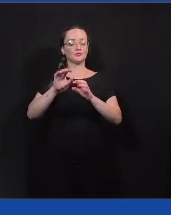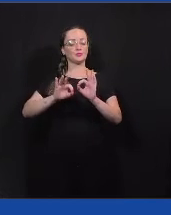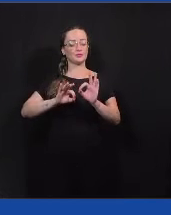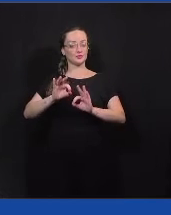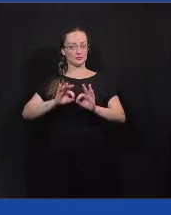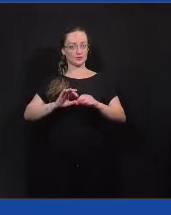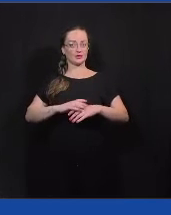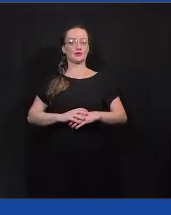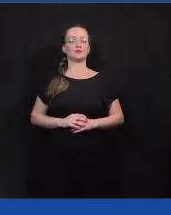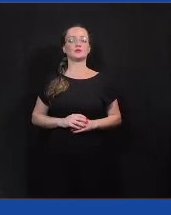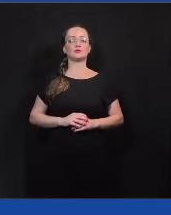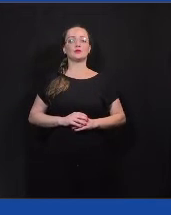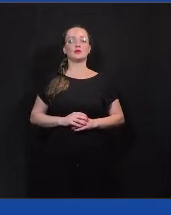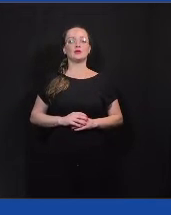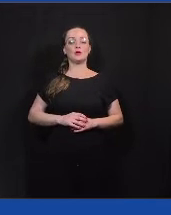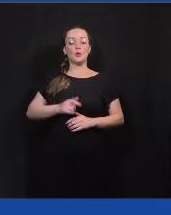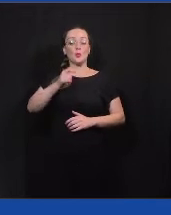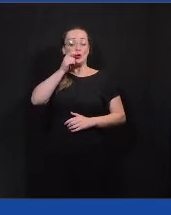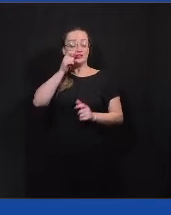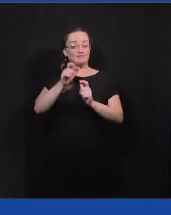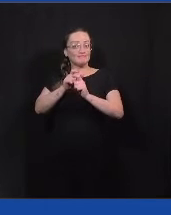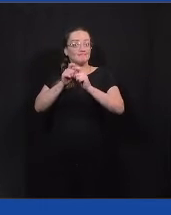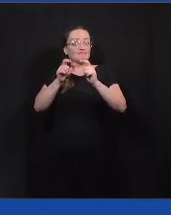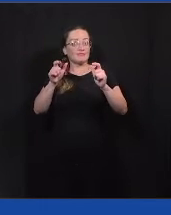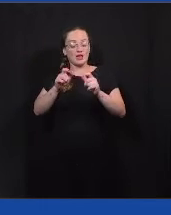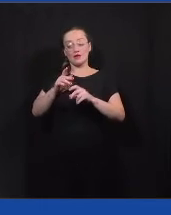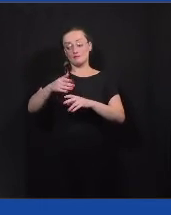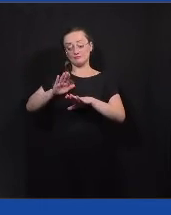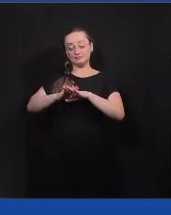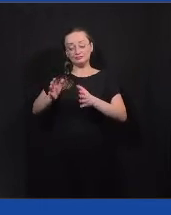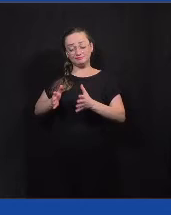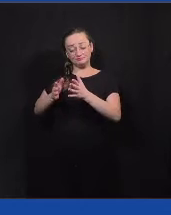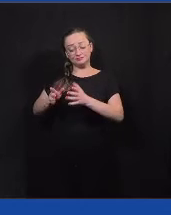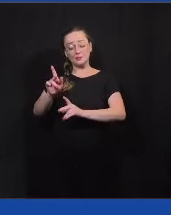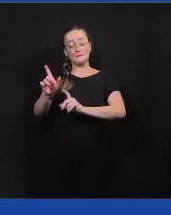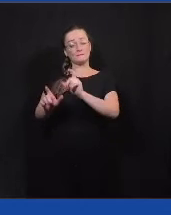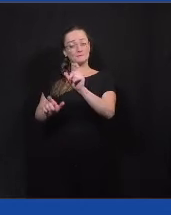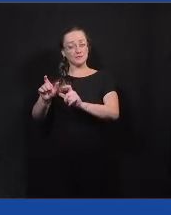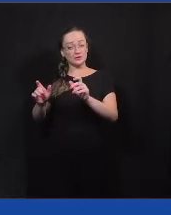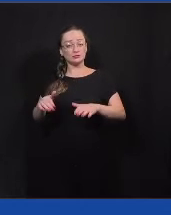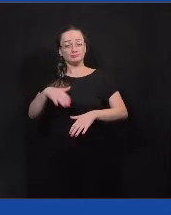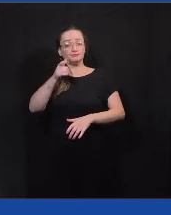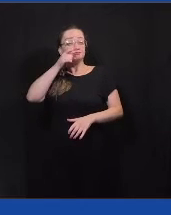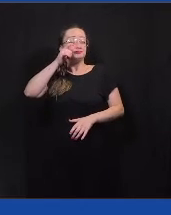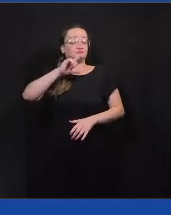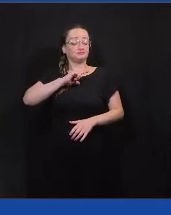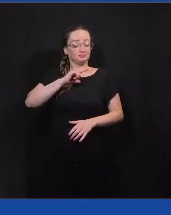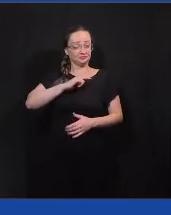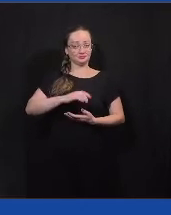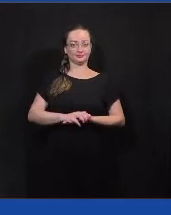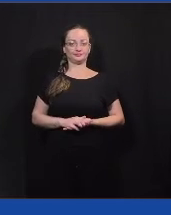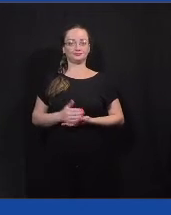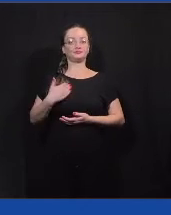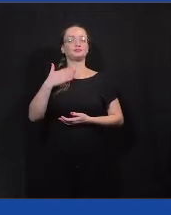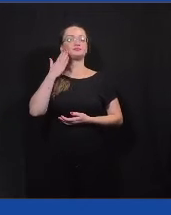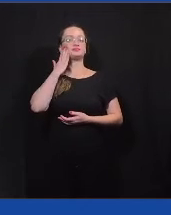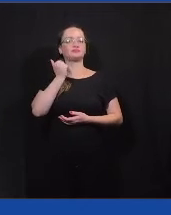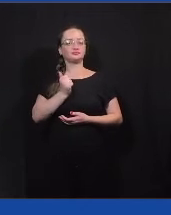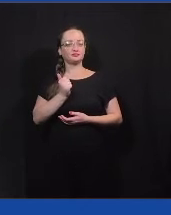eram aumentar o interesse da população por política, cidadania e participação. Então, a gente sabe que